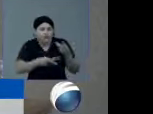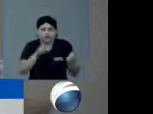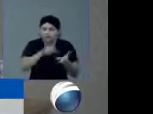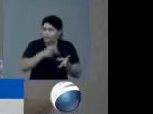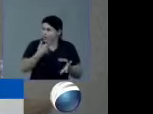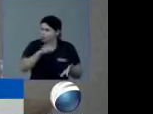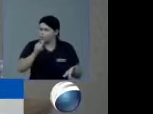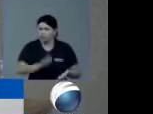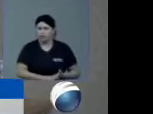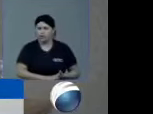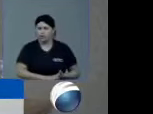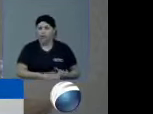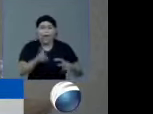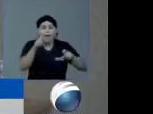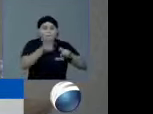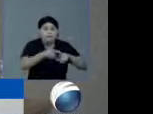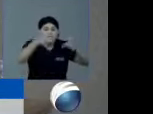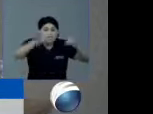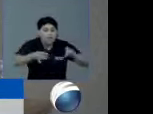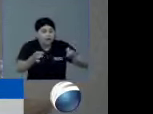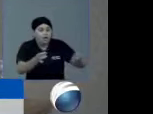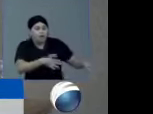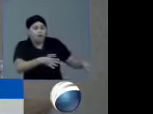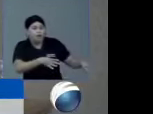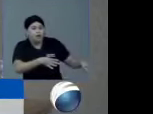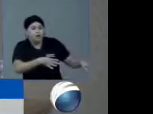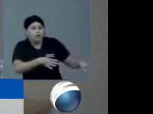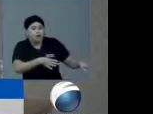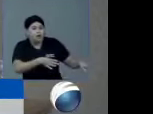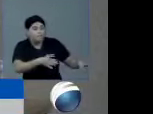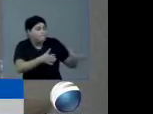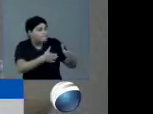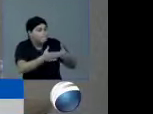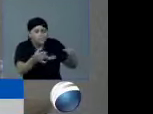Pediu para sair, senhor presidente, porque ele não aguenta mais, está doente.